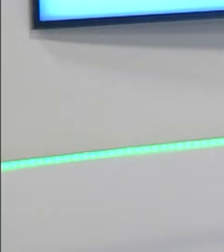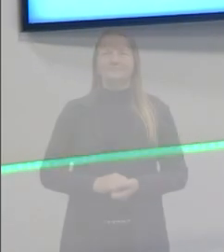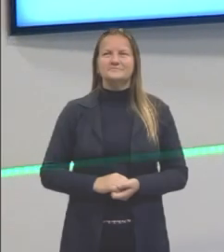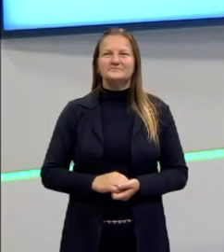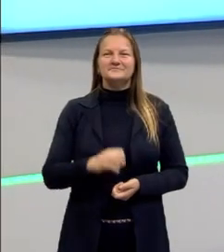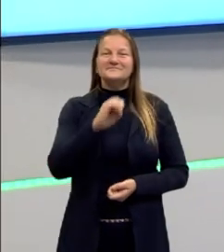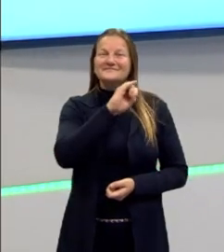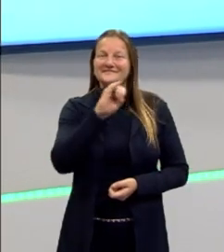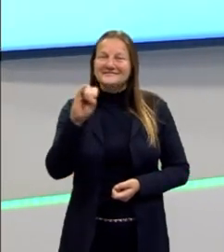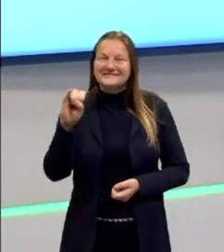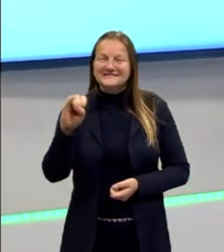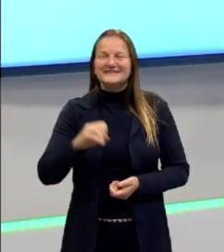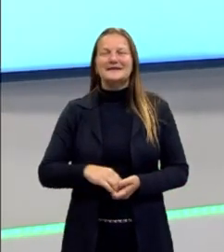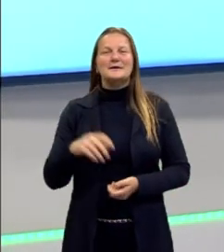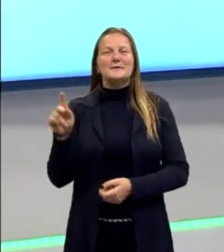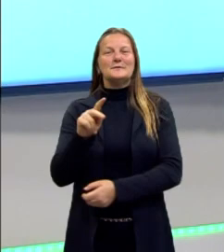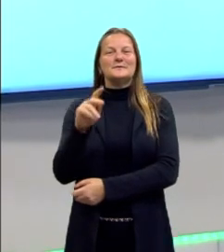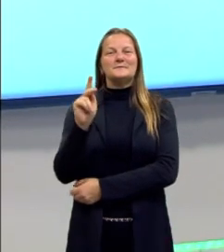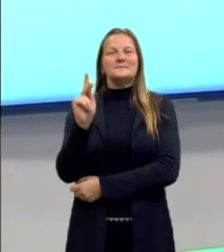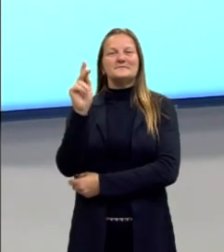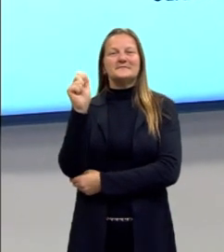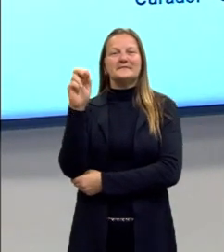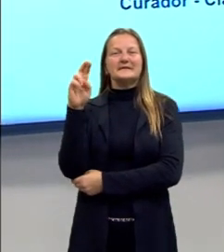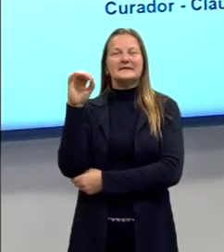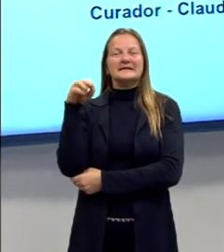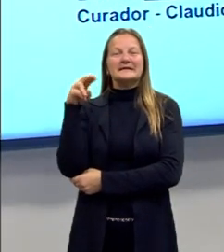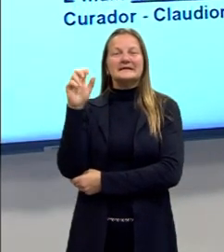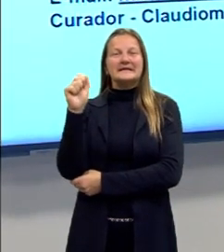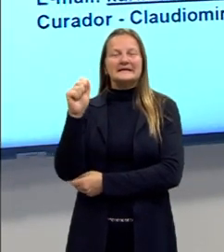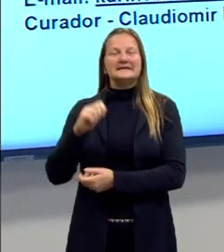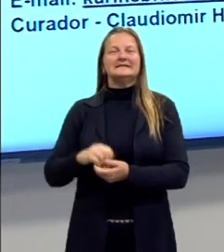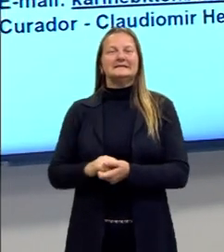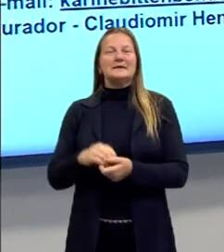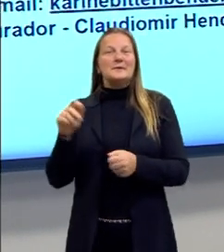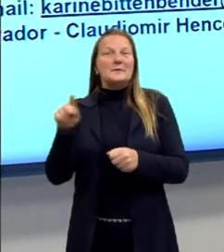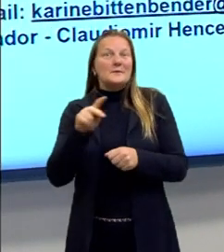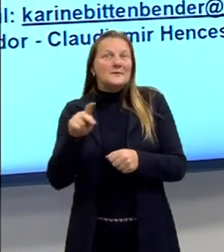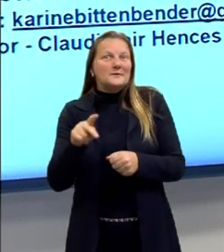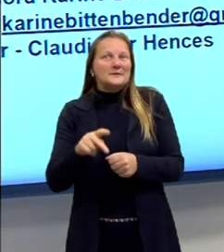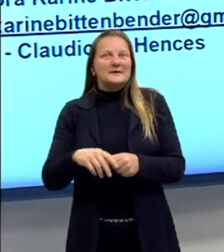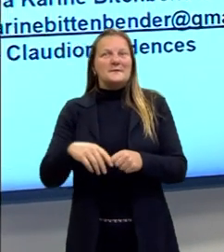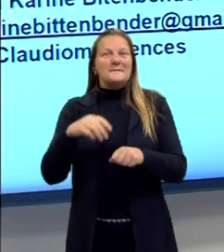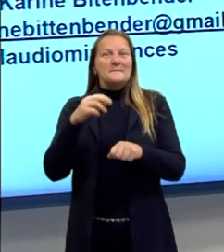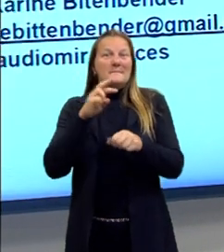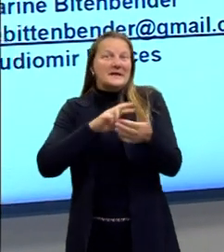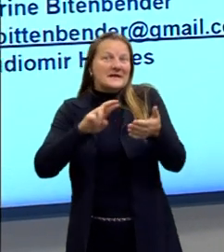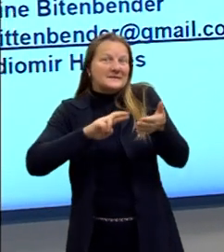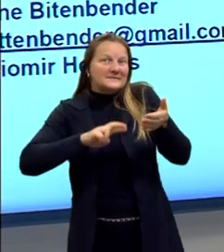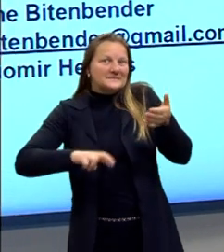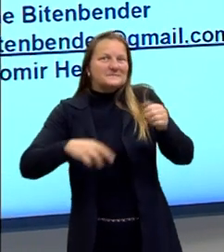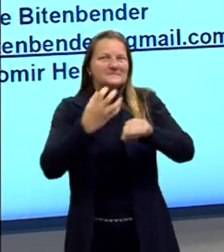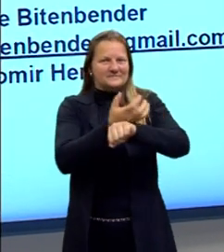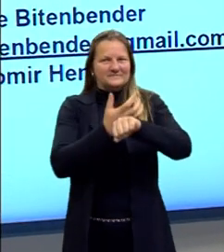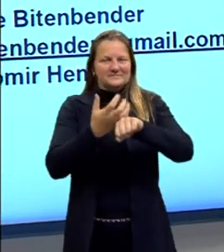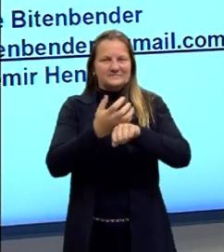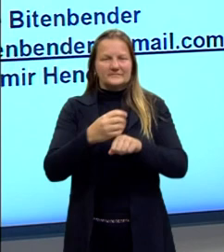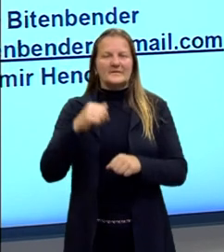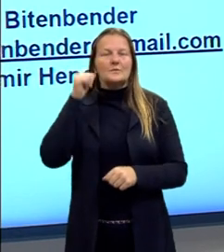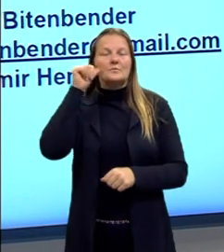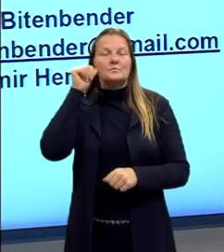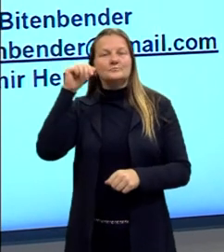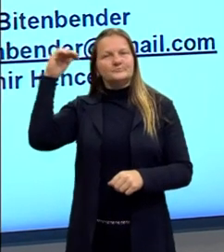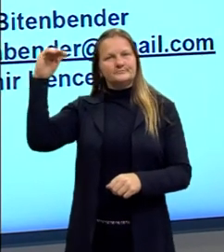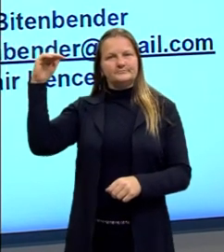Olá, eu sou a professora Karine Bittenbender do componente de redação. Eu sou uma mulher de estatura